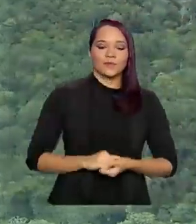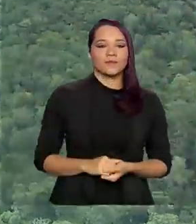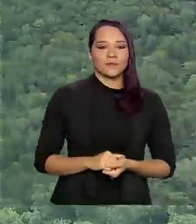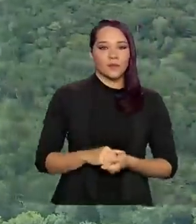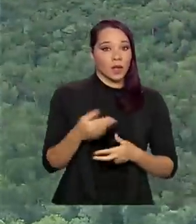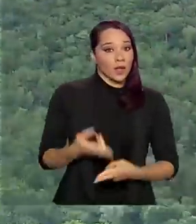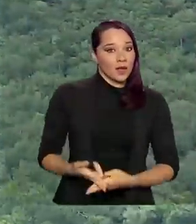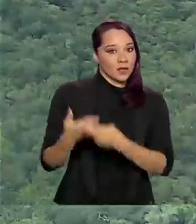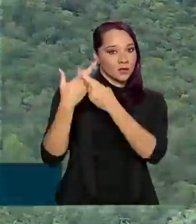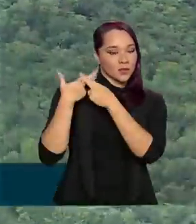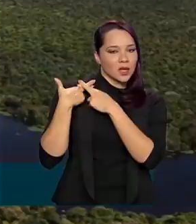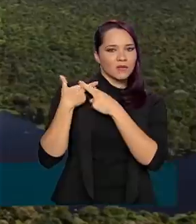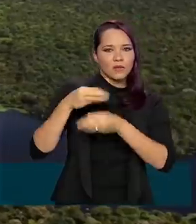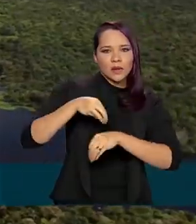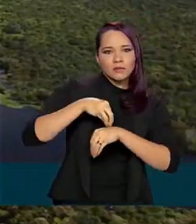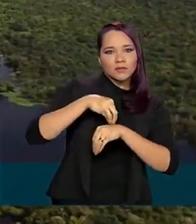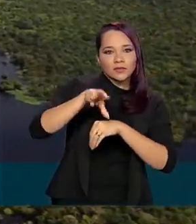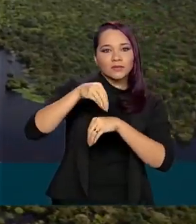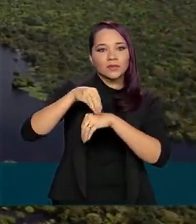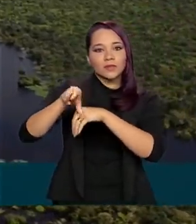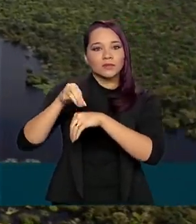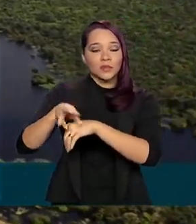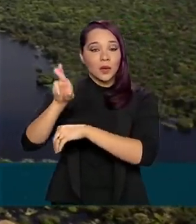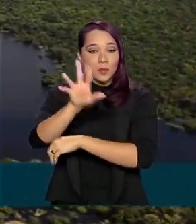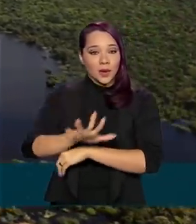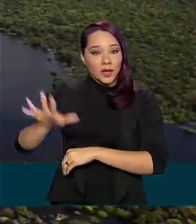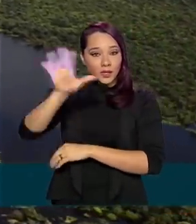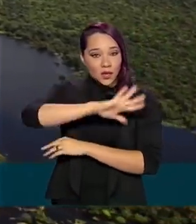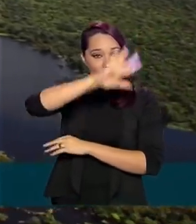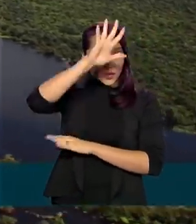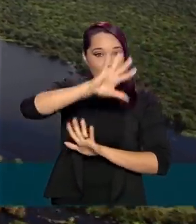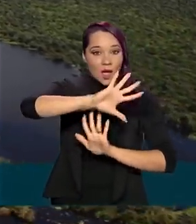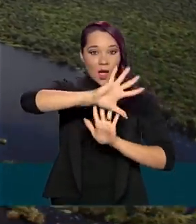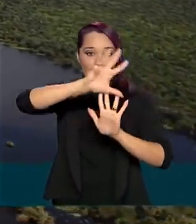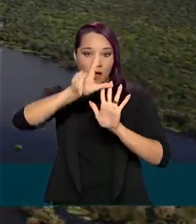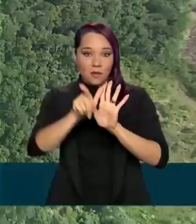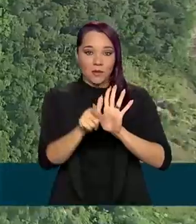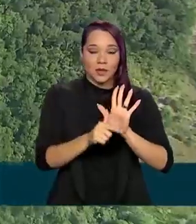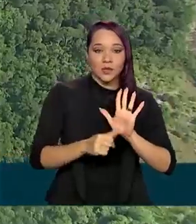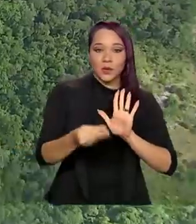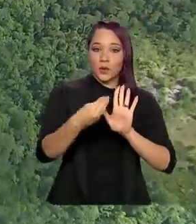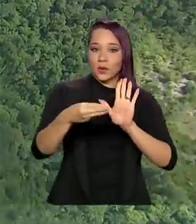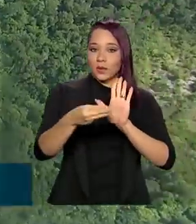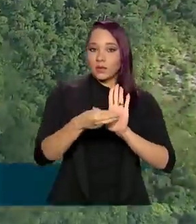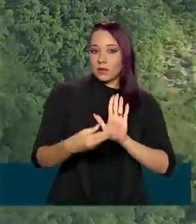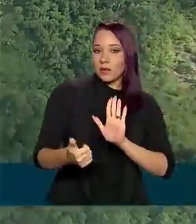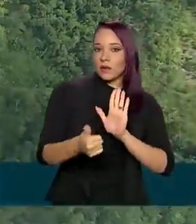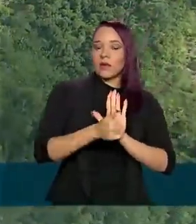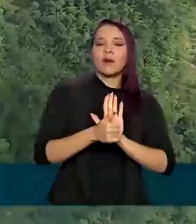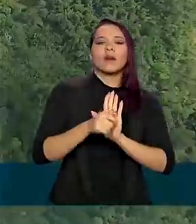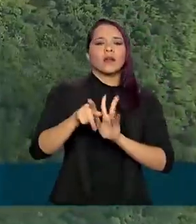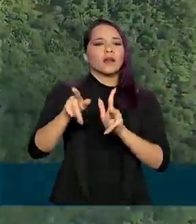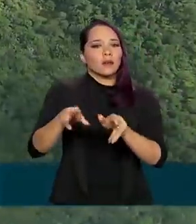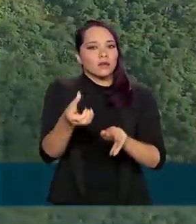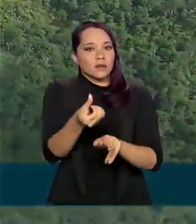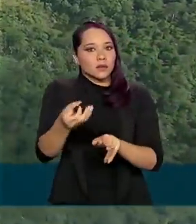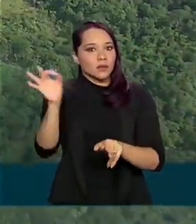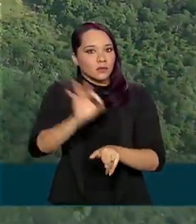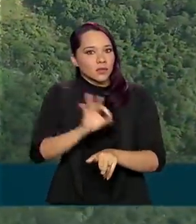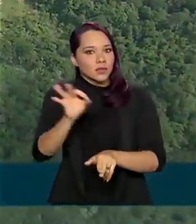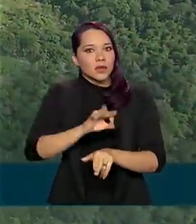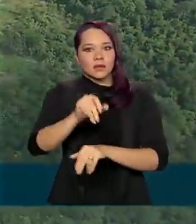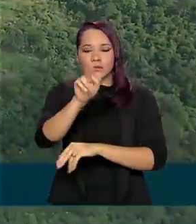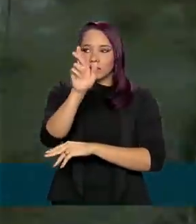Responsável pela distribuição de recursos para a região da Amazônia Legal, área que corresponde a quase 60% do